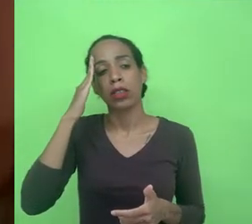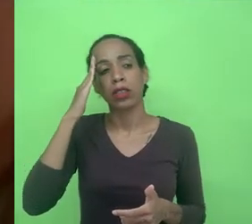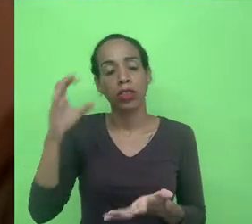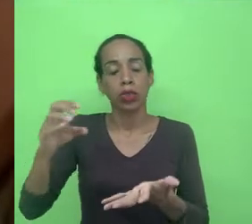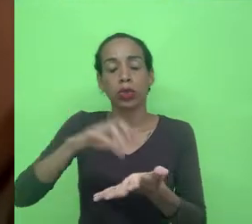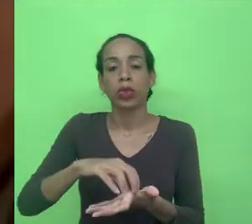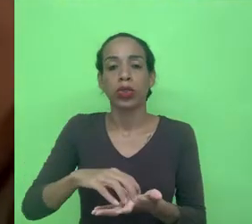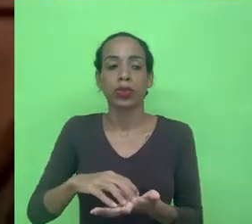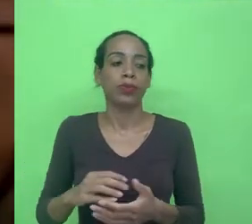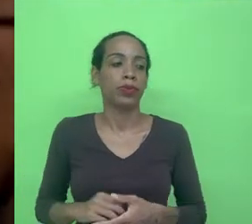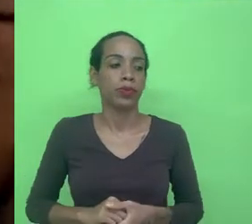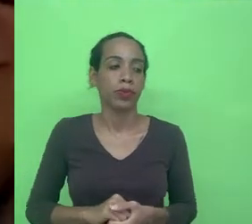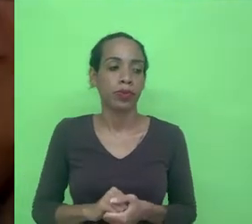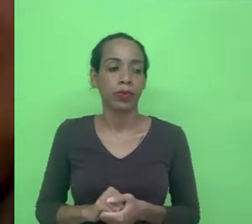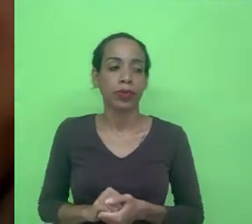particular